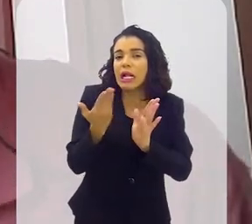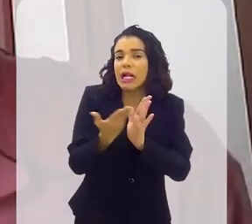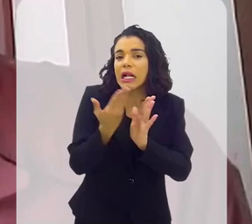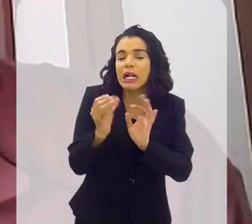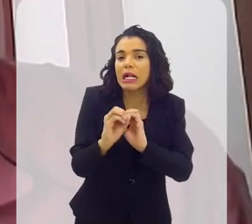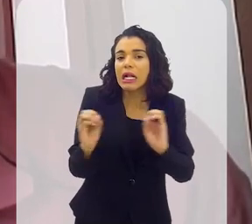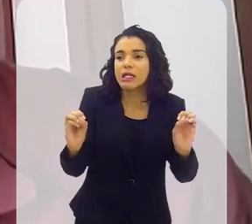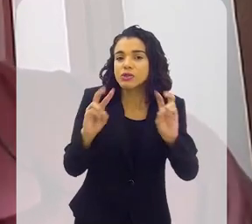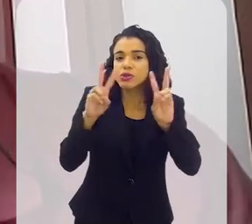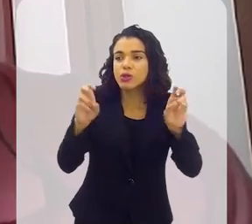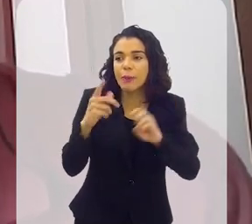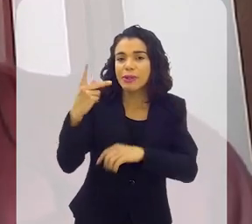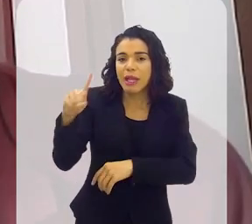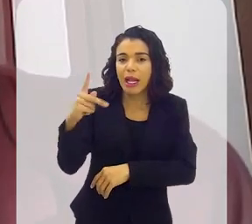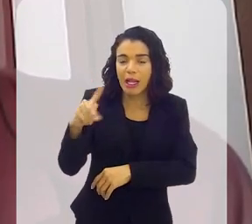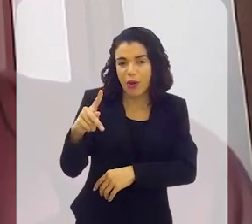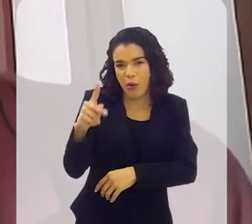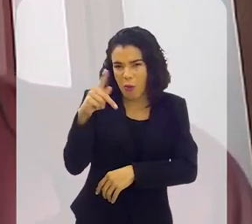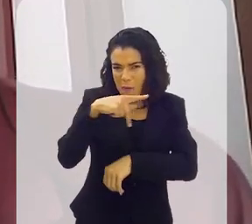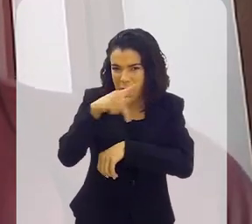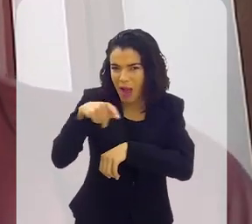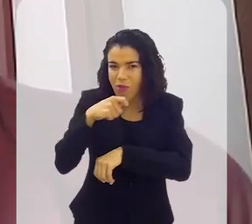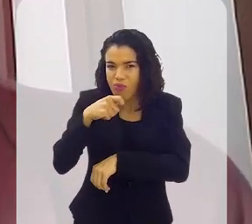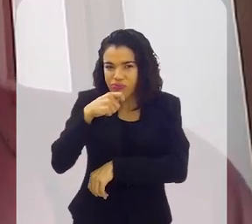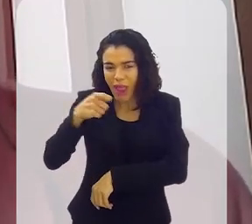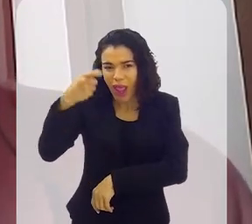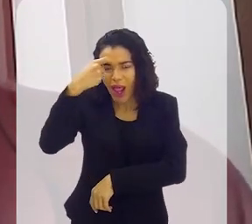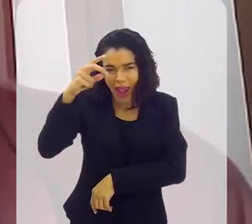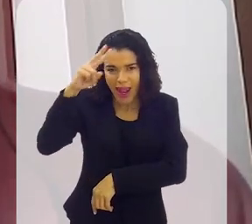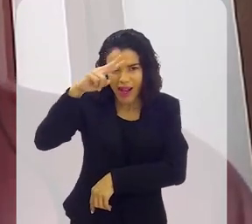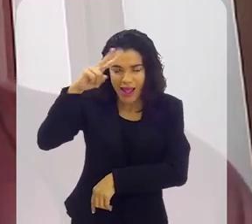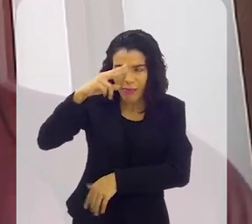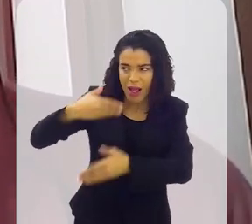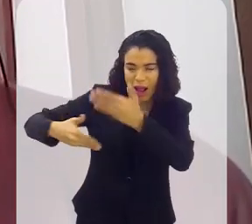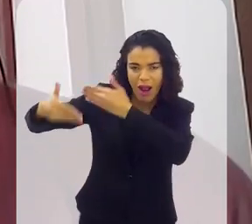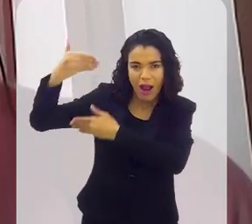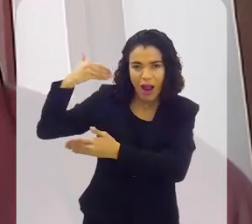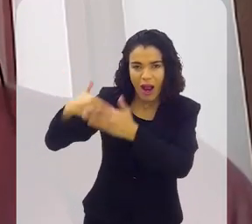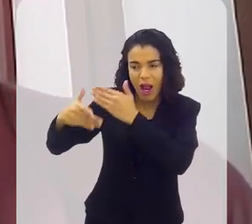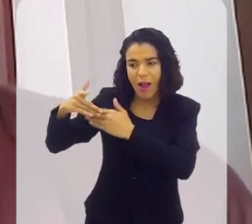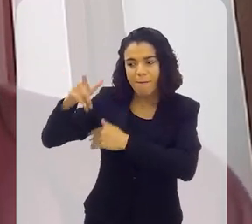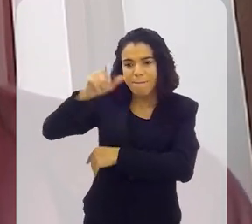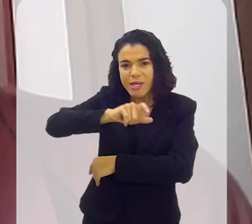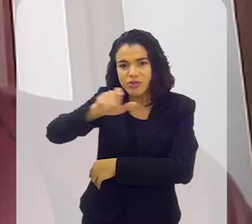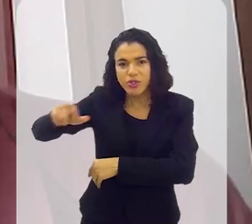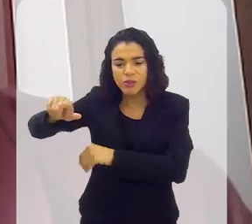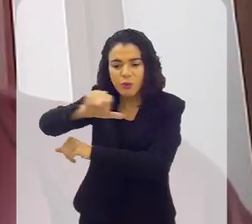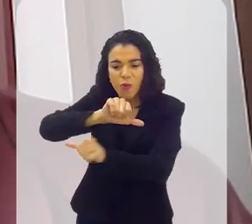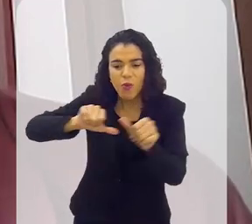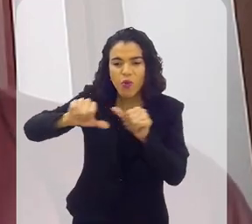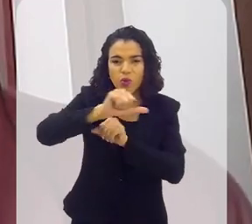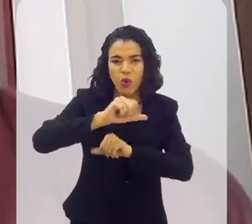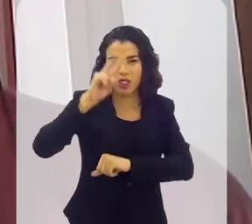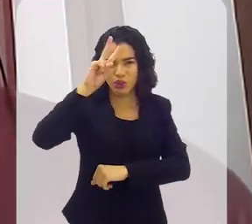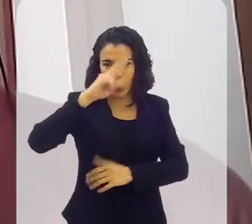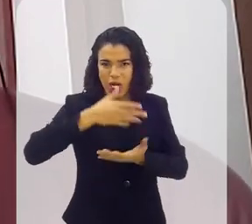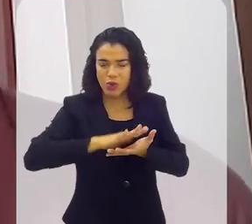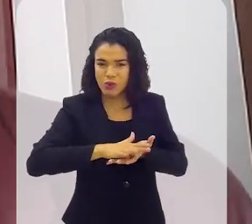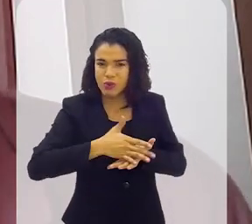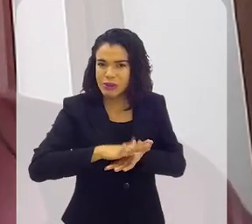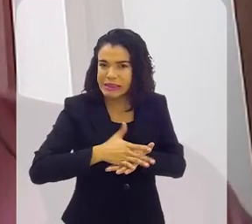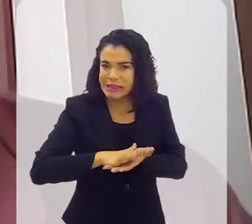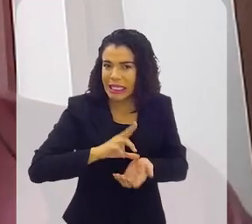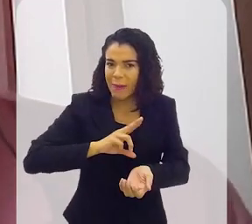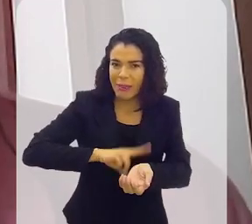Mas, é absurdo, né? Nesse país sem memória, tem que ter um livro falando desses caras que mudaram o samba, que estão aí, são grandes ídolos, né?